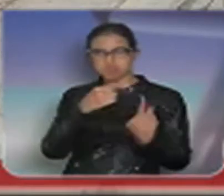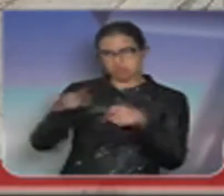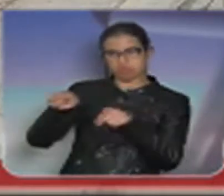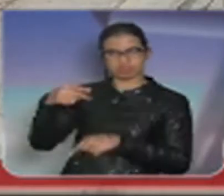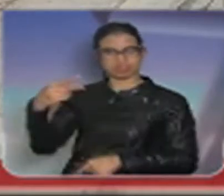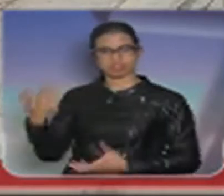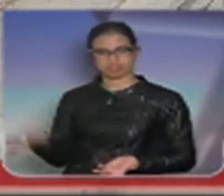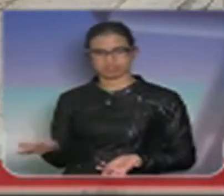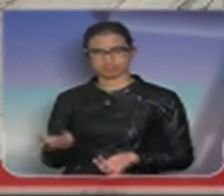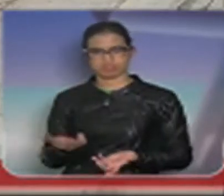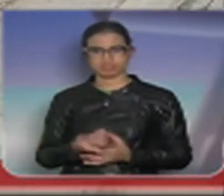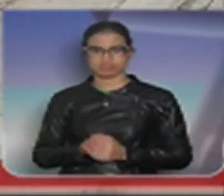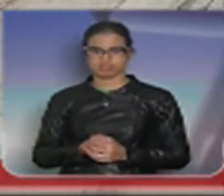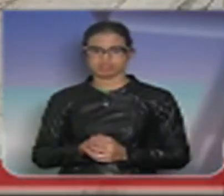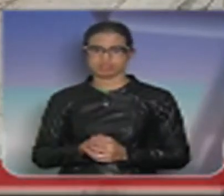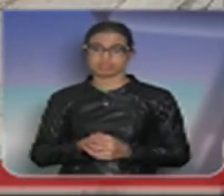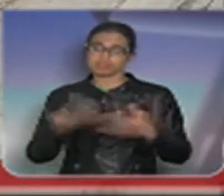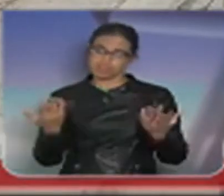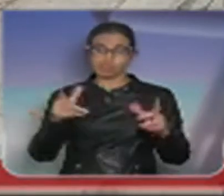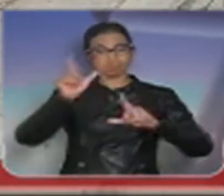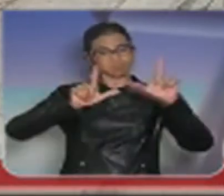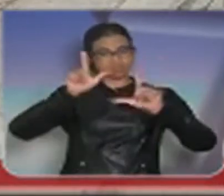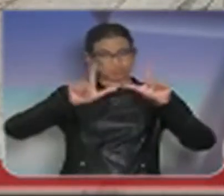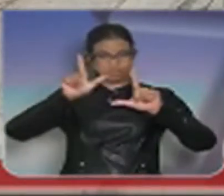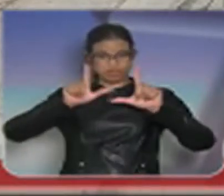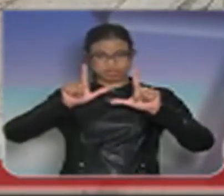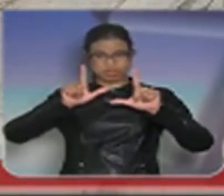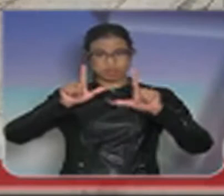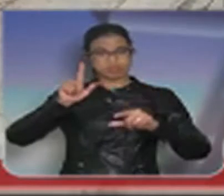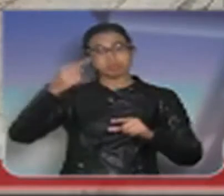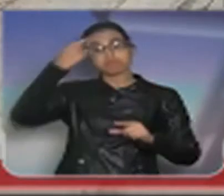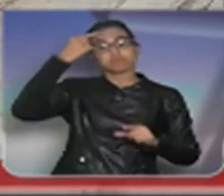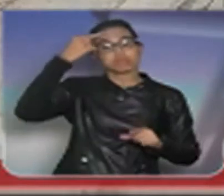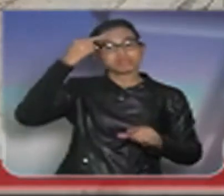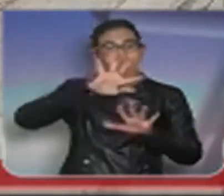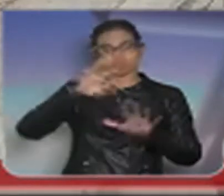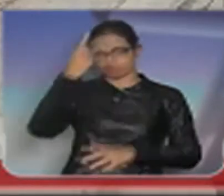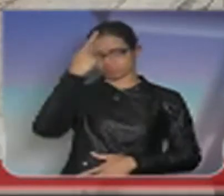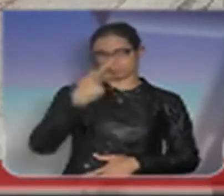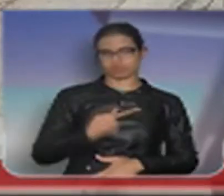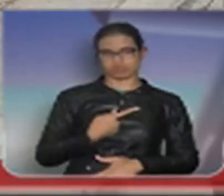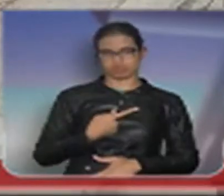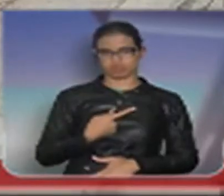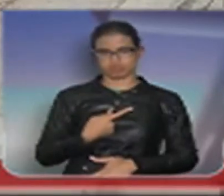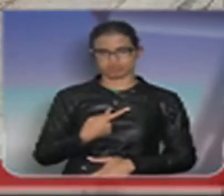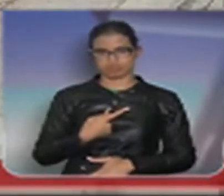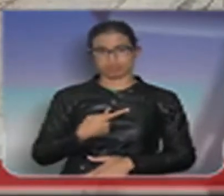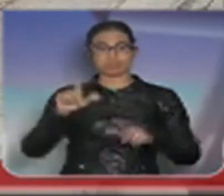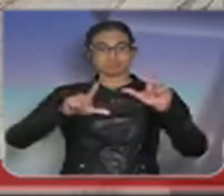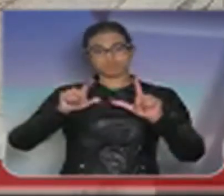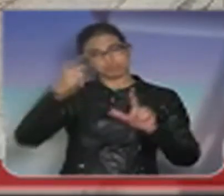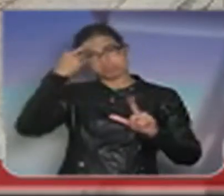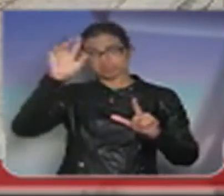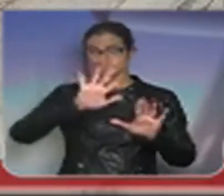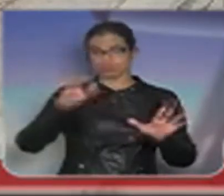Então, isso é típico de uma televisão que só pensa no próprio umbigo, de uma rede de televisão que só pensa no próprio